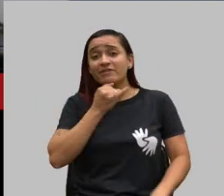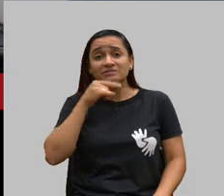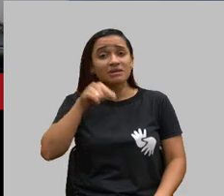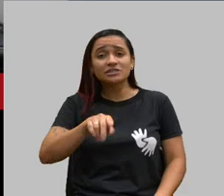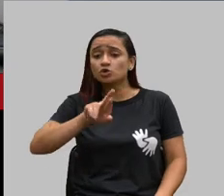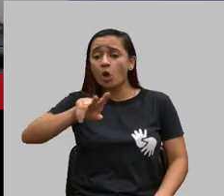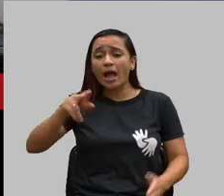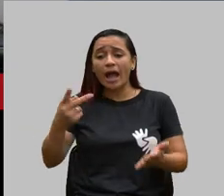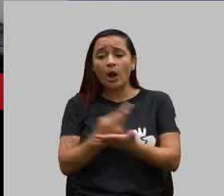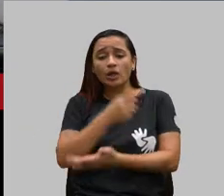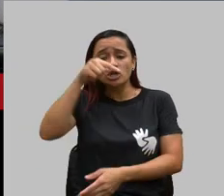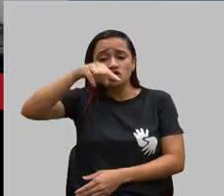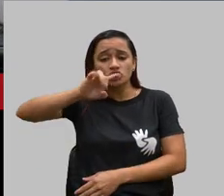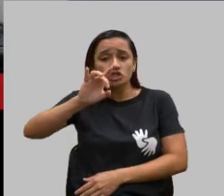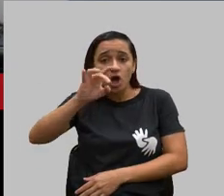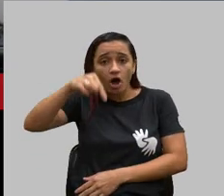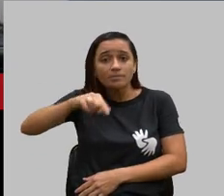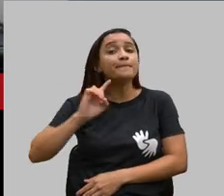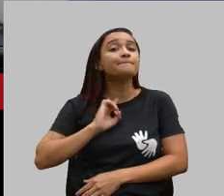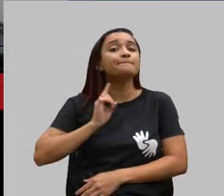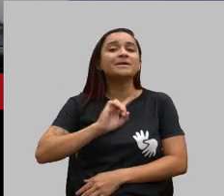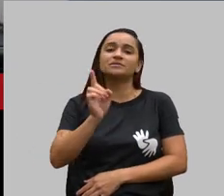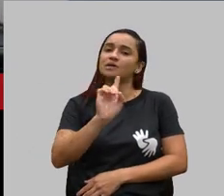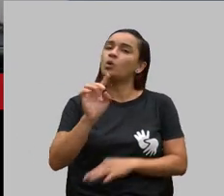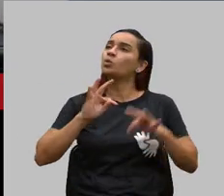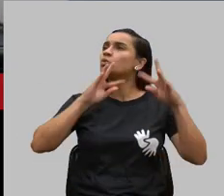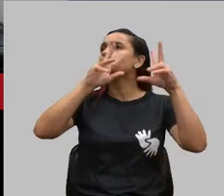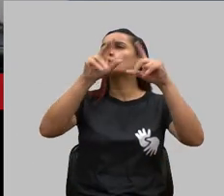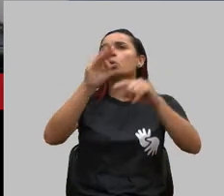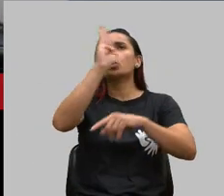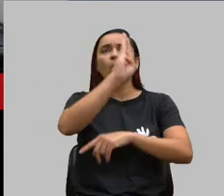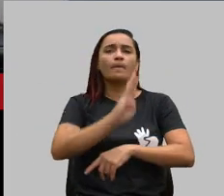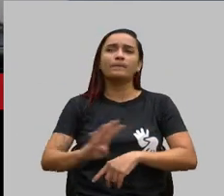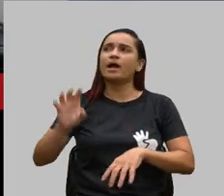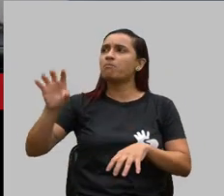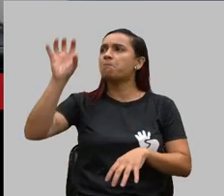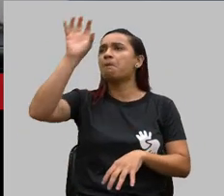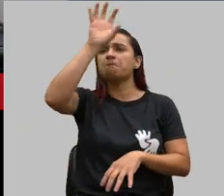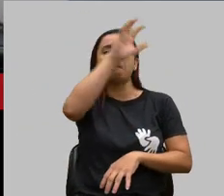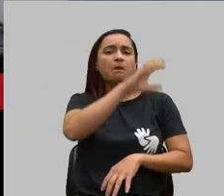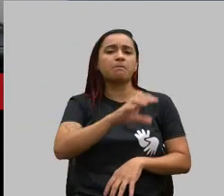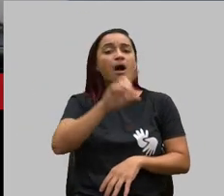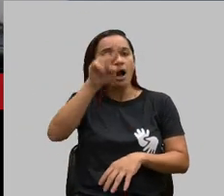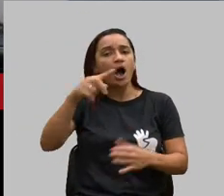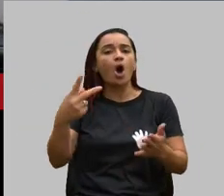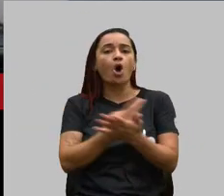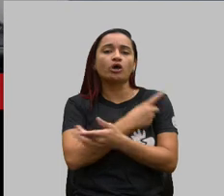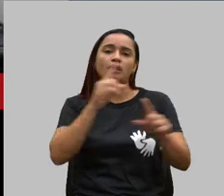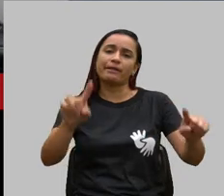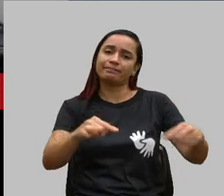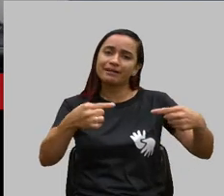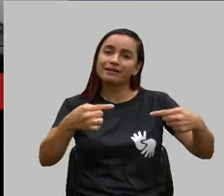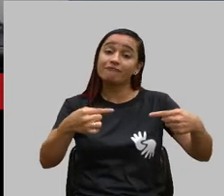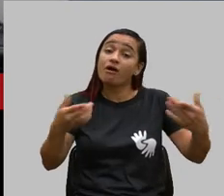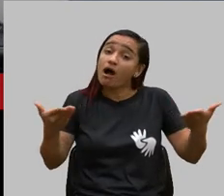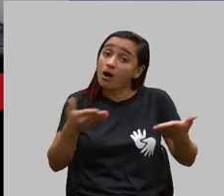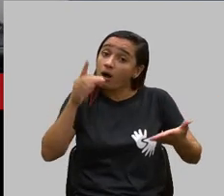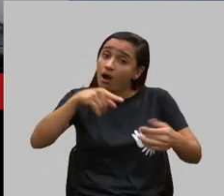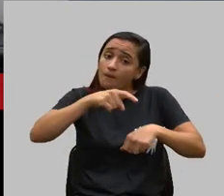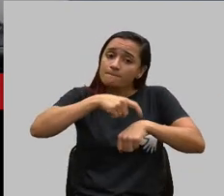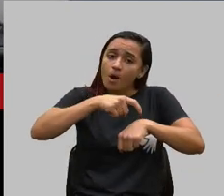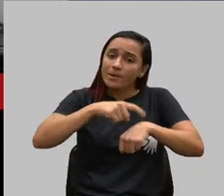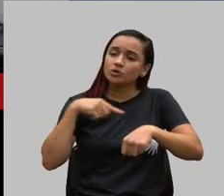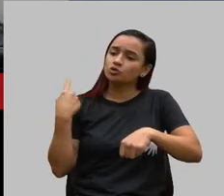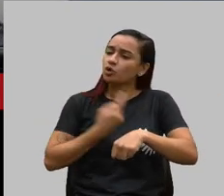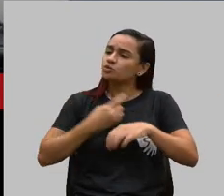É a realidade que está sendo para todos os lados. A gente está tendo esse desafio. E é o momento de a gente, todo mundo se unir para poder